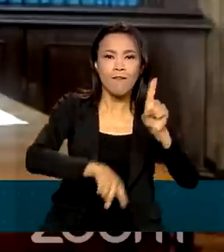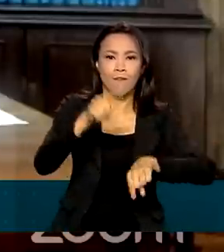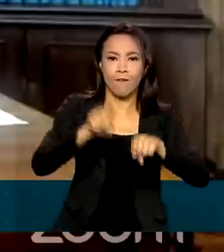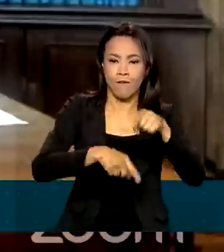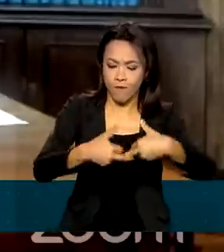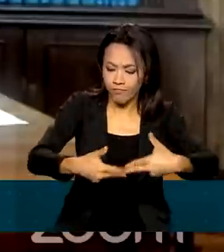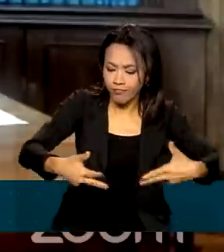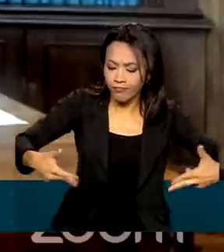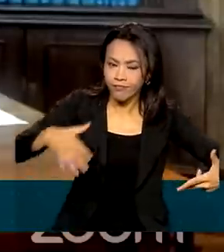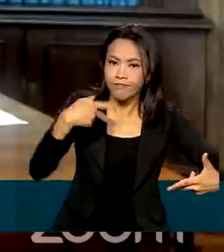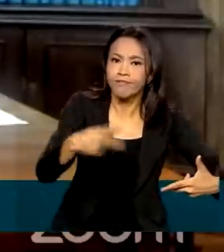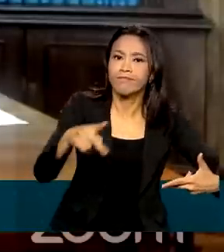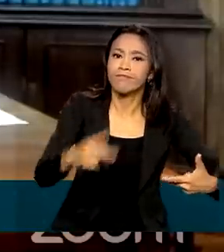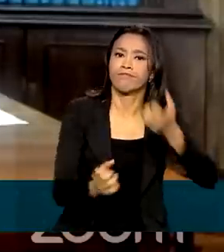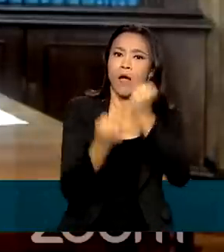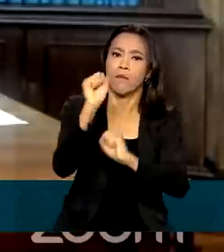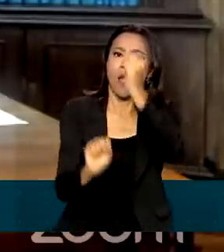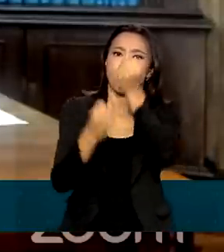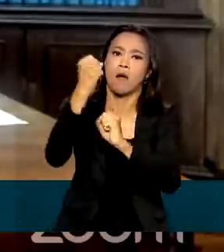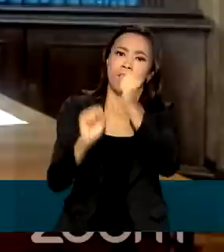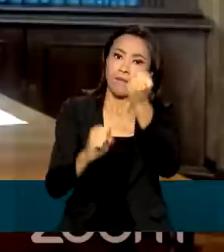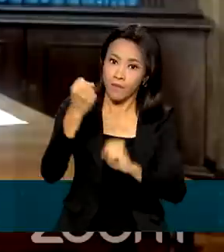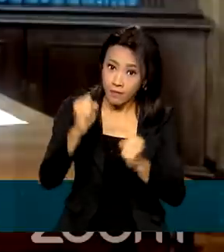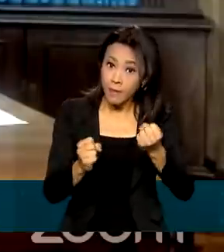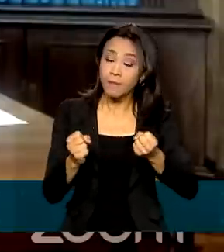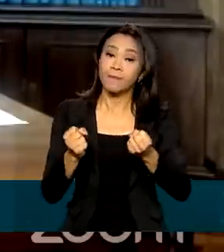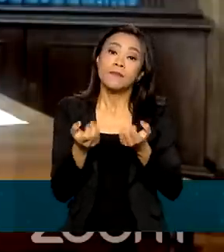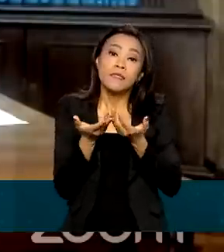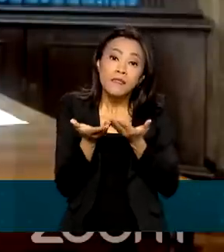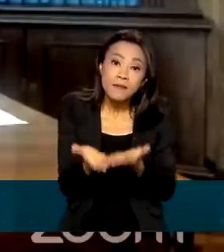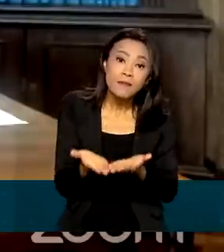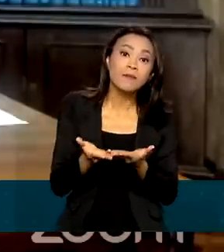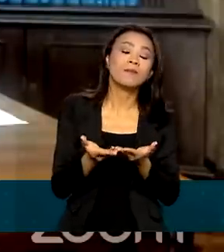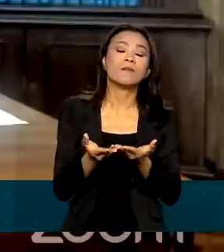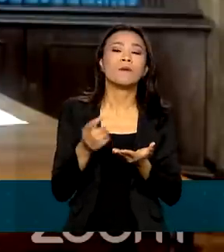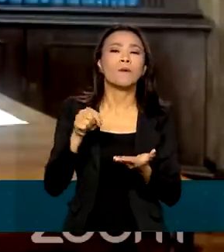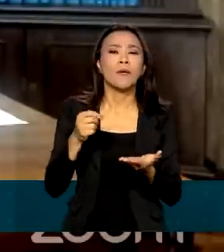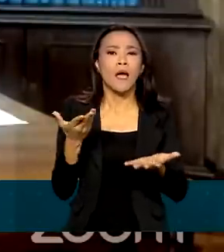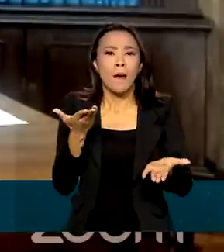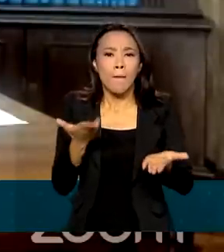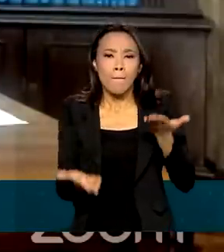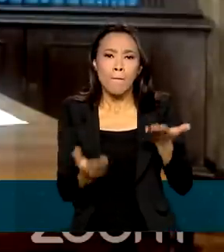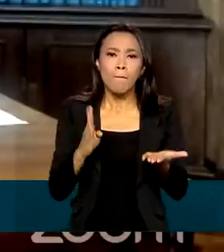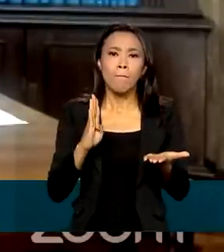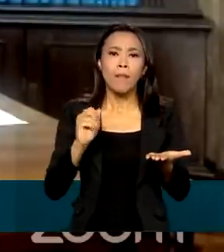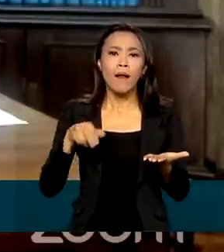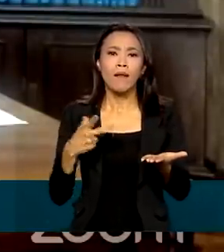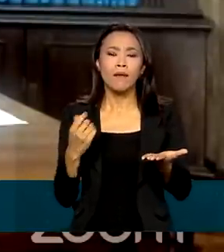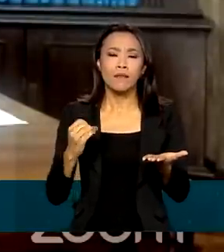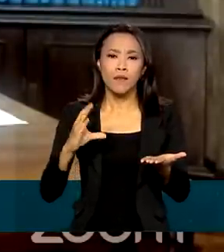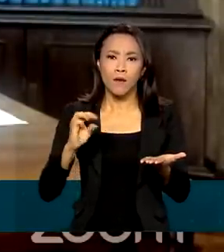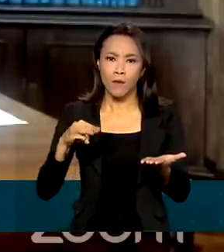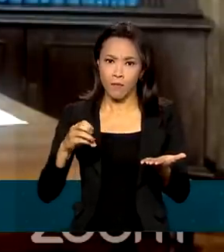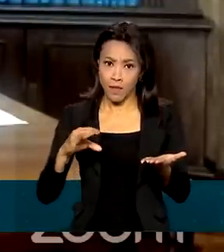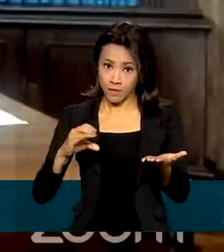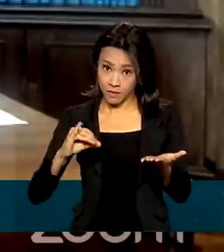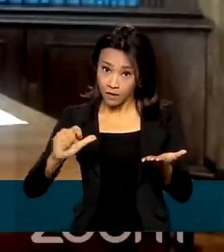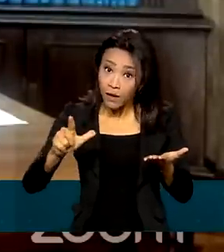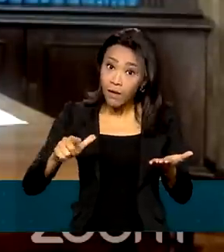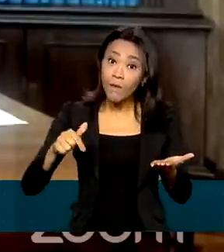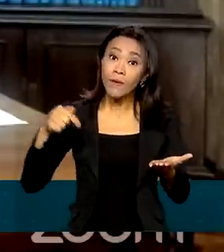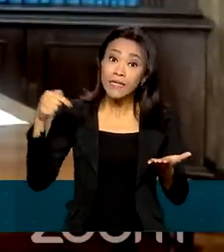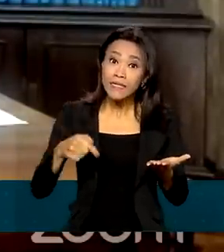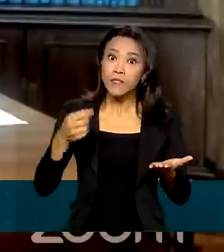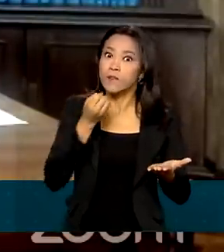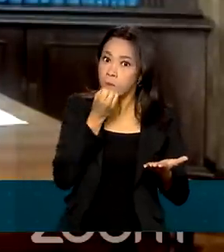consequentemente, faz com que a balança comercial brasileira tenha um resultado